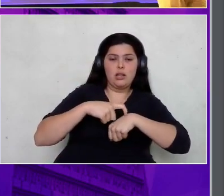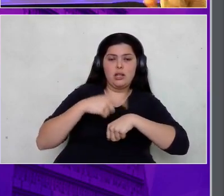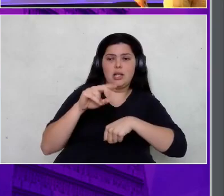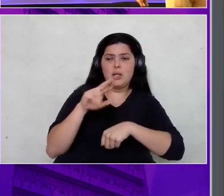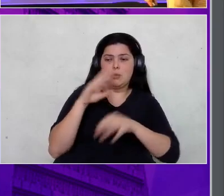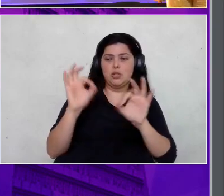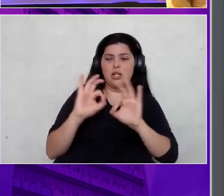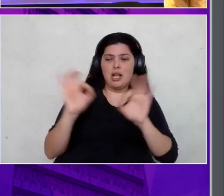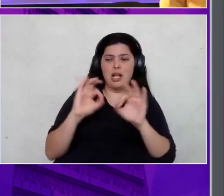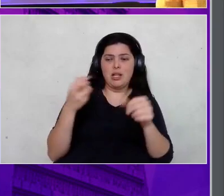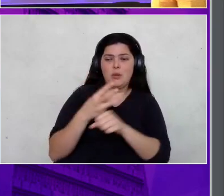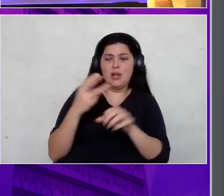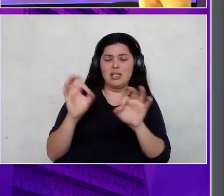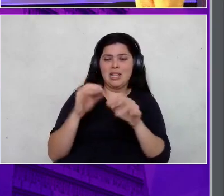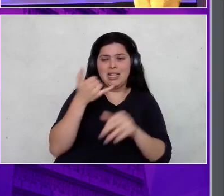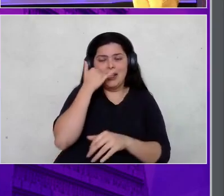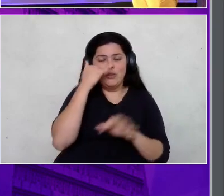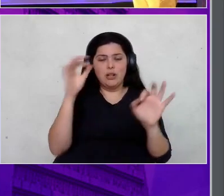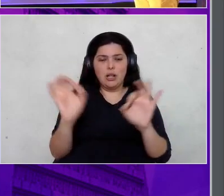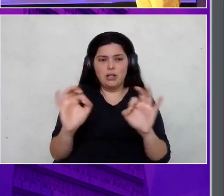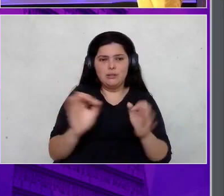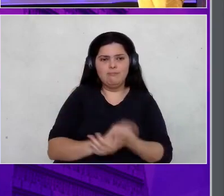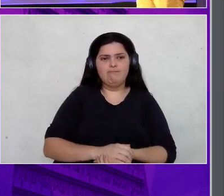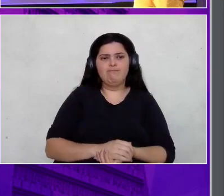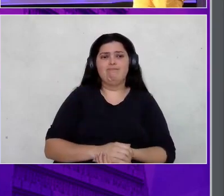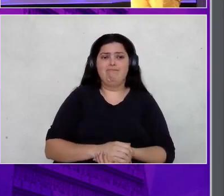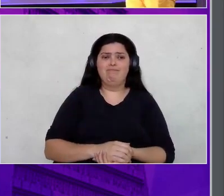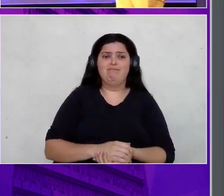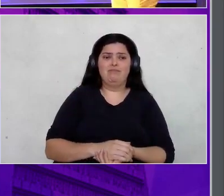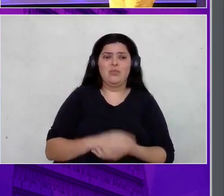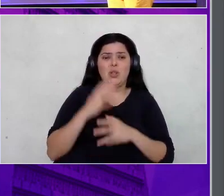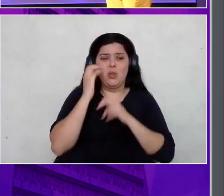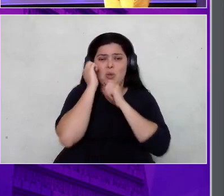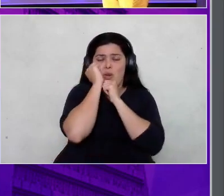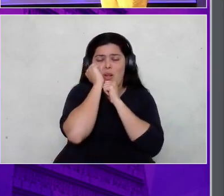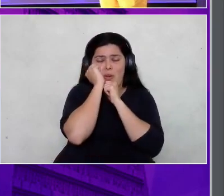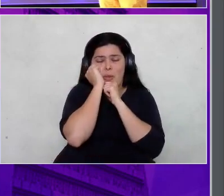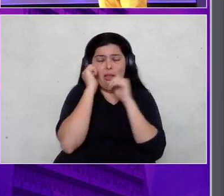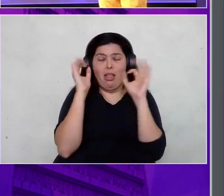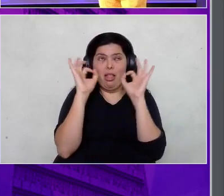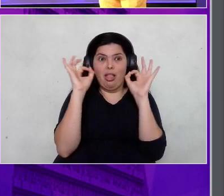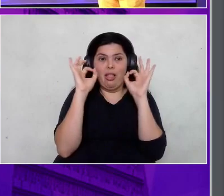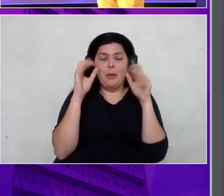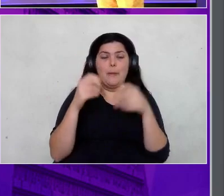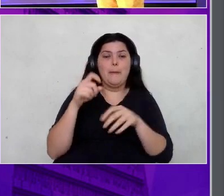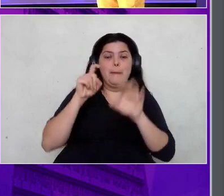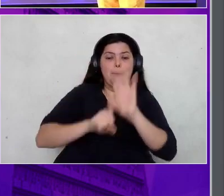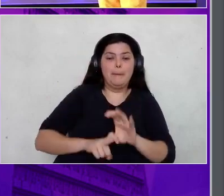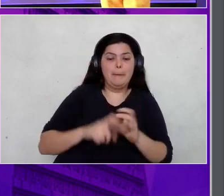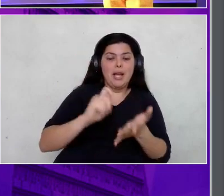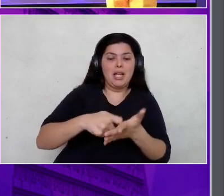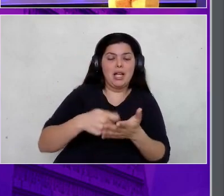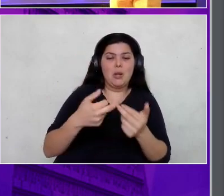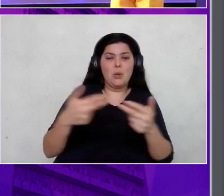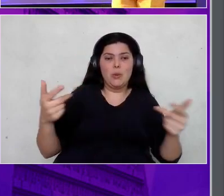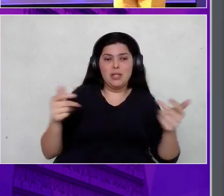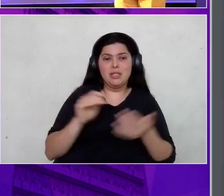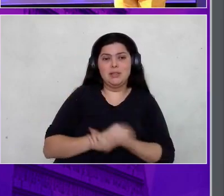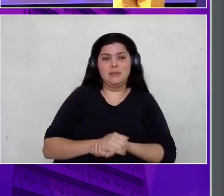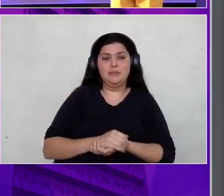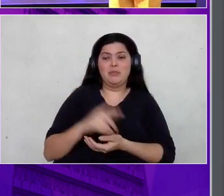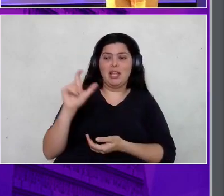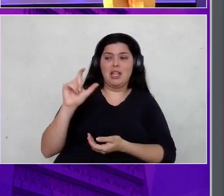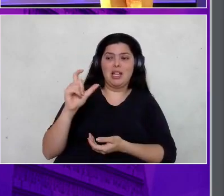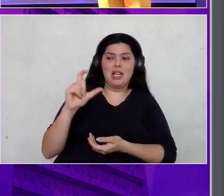responde telefone. Cara, a gente começa a dormir mal. Boleto. Tem boleto para pagar, não tem? Tem o cartão de crédito, não tem?